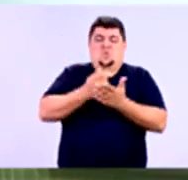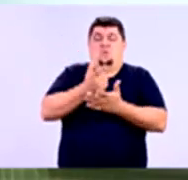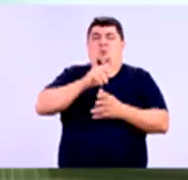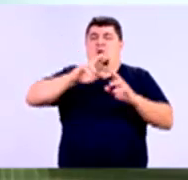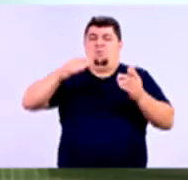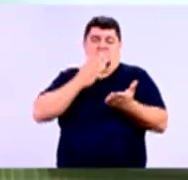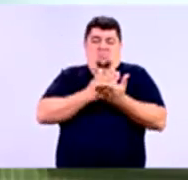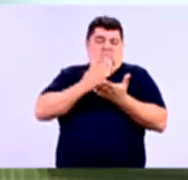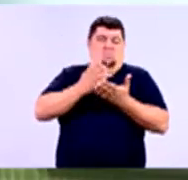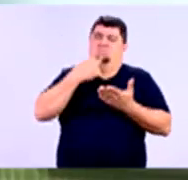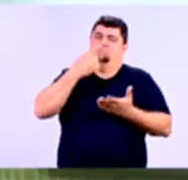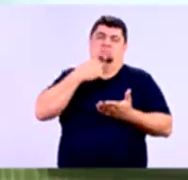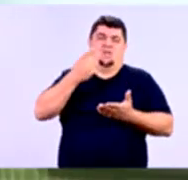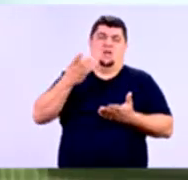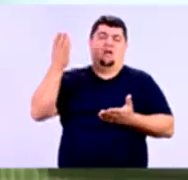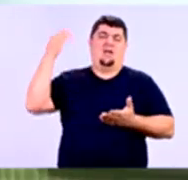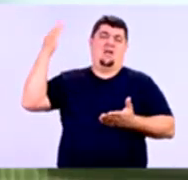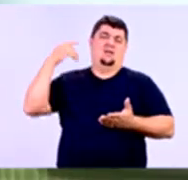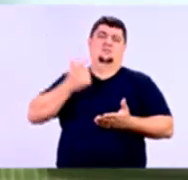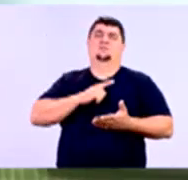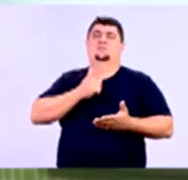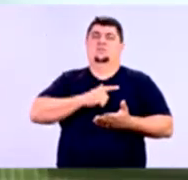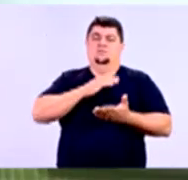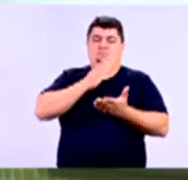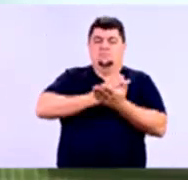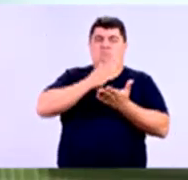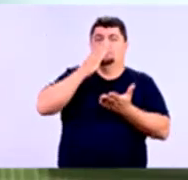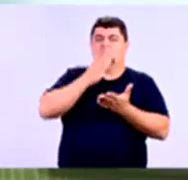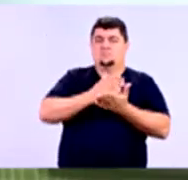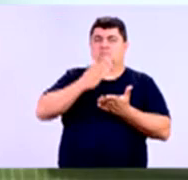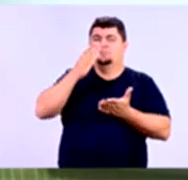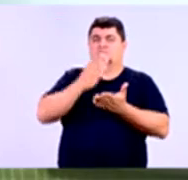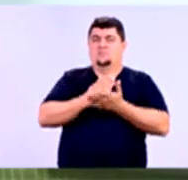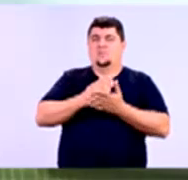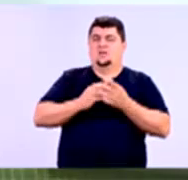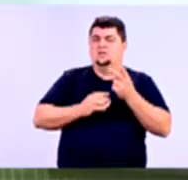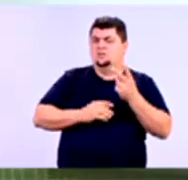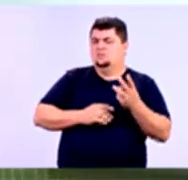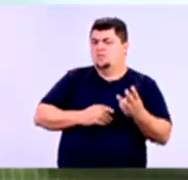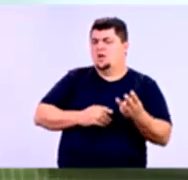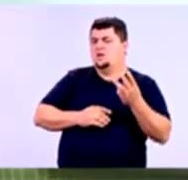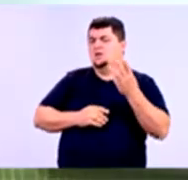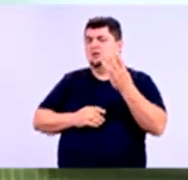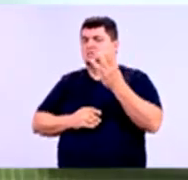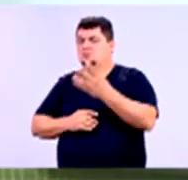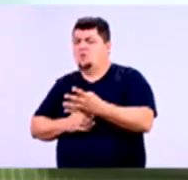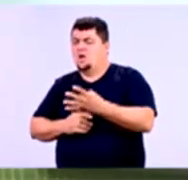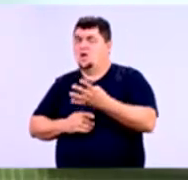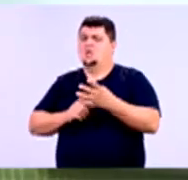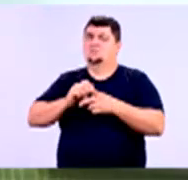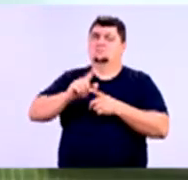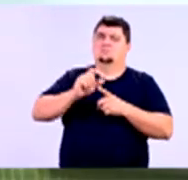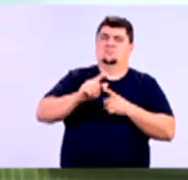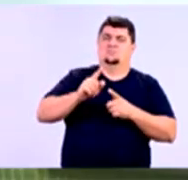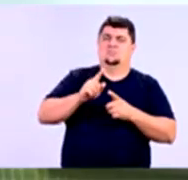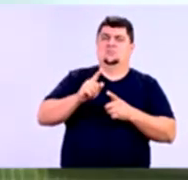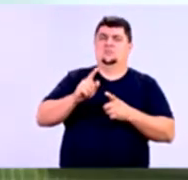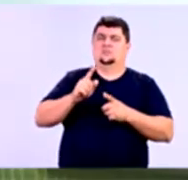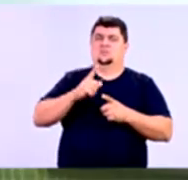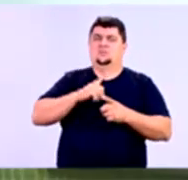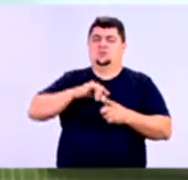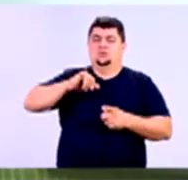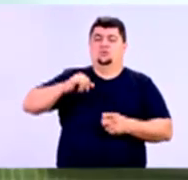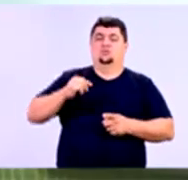mensais, né? No passado, quando você iria parcelar, você parcelava em 3, 4 vezes, normalmente, sempre com